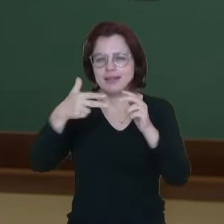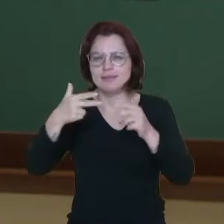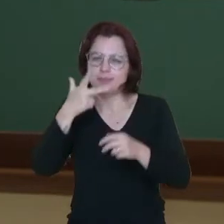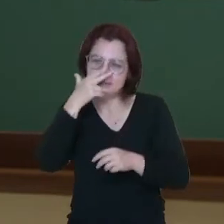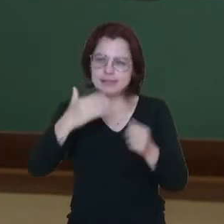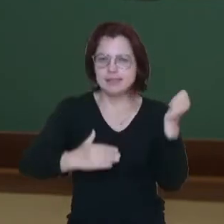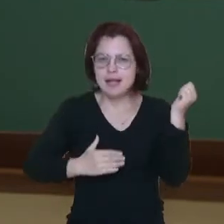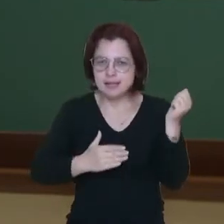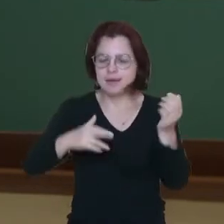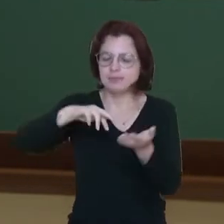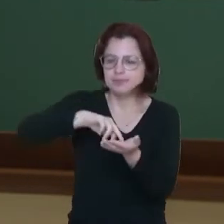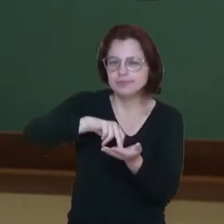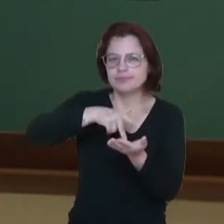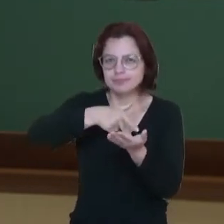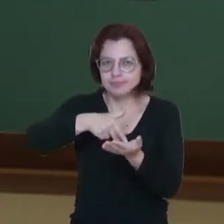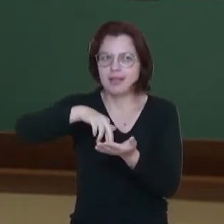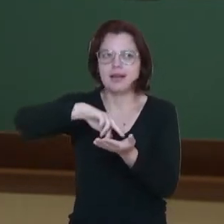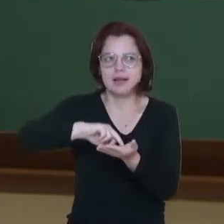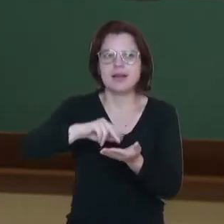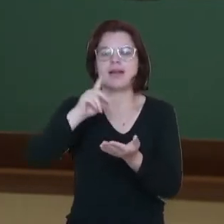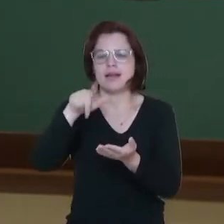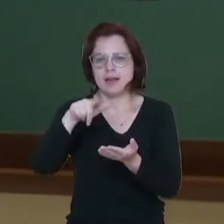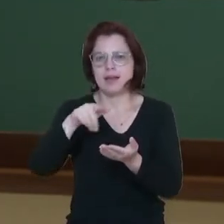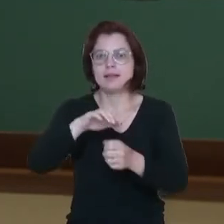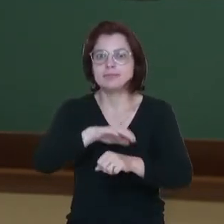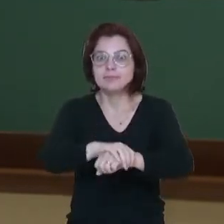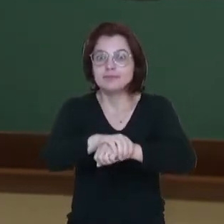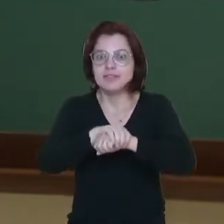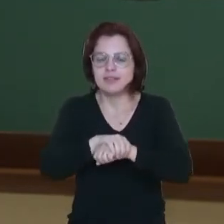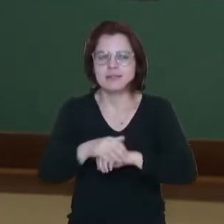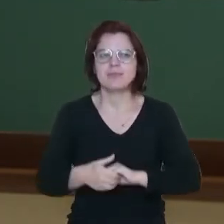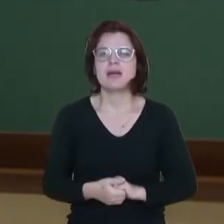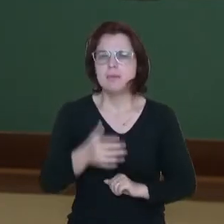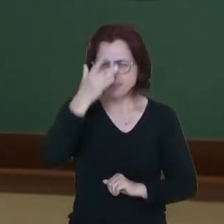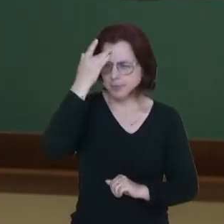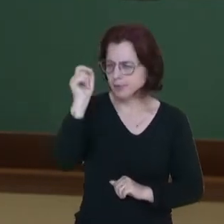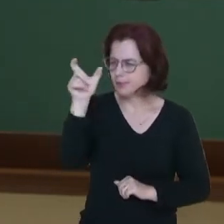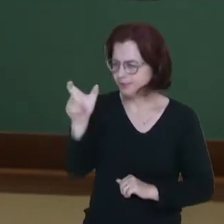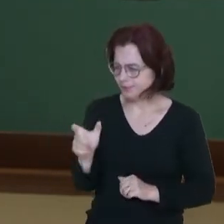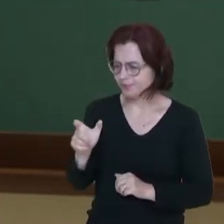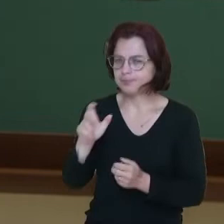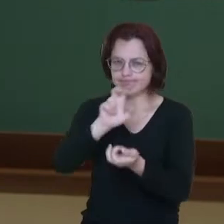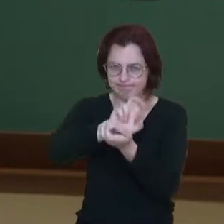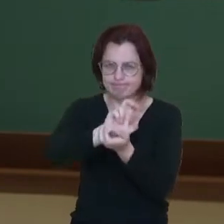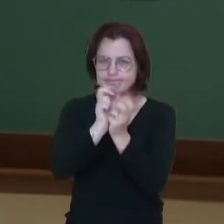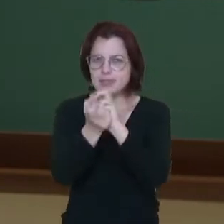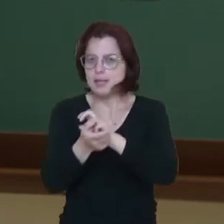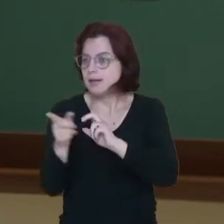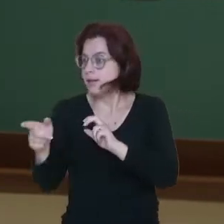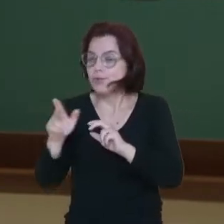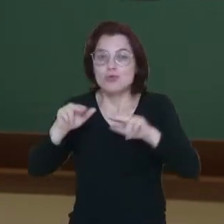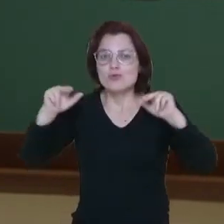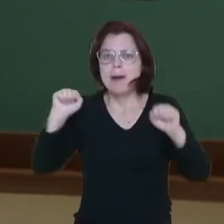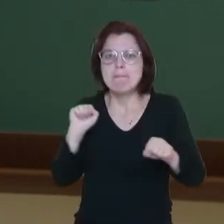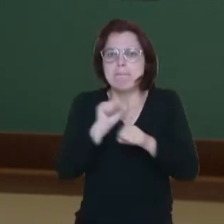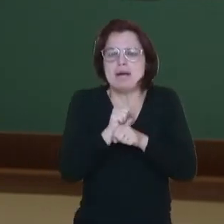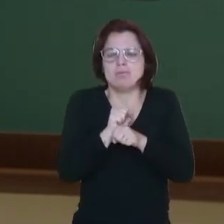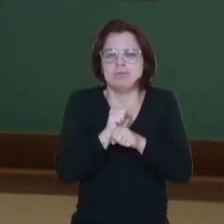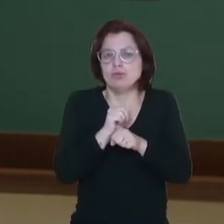de ataque, contra-ataque, de defesa. Então, o capoeirista, ele não para de gingar.